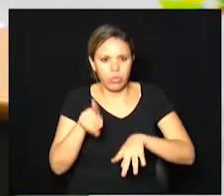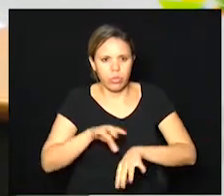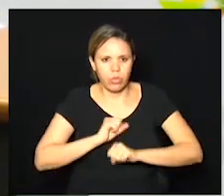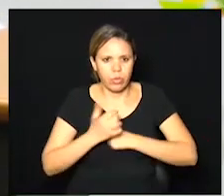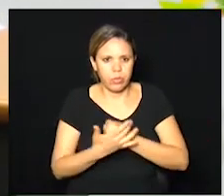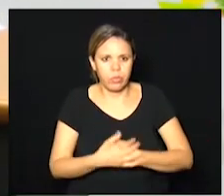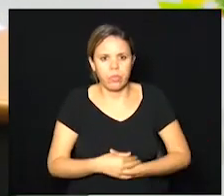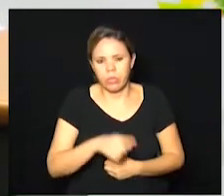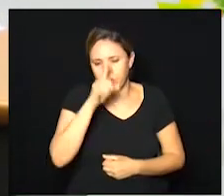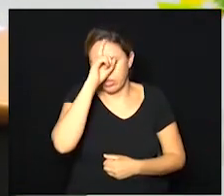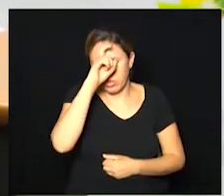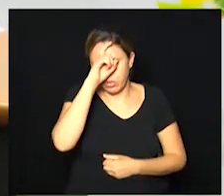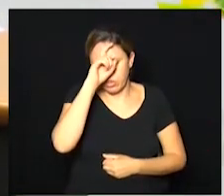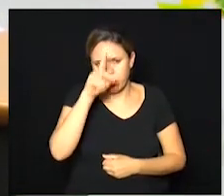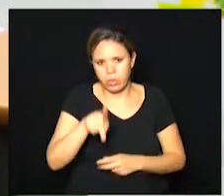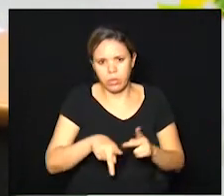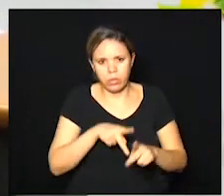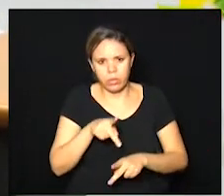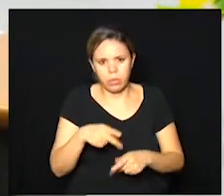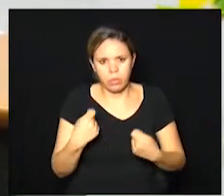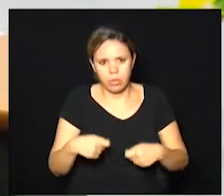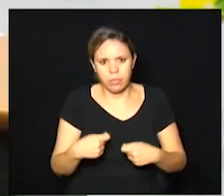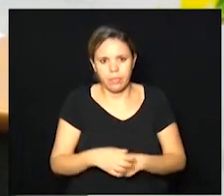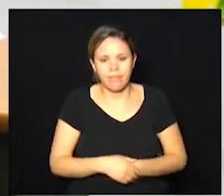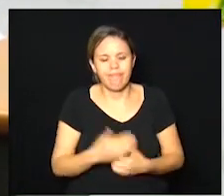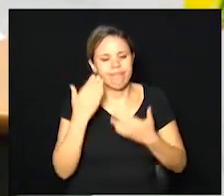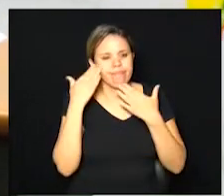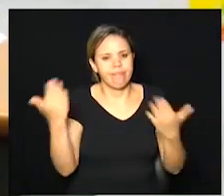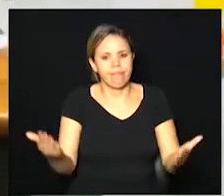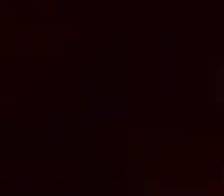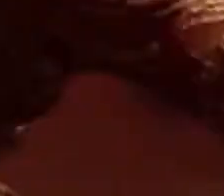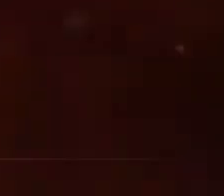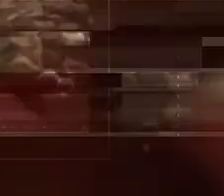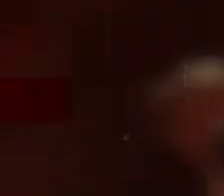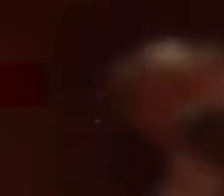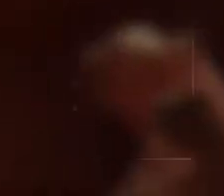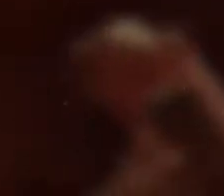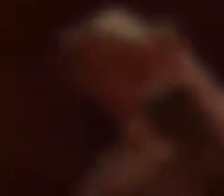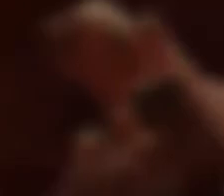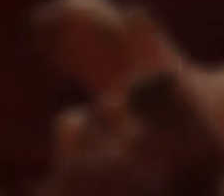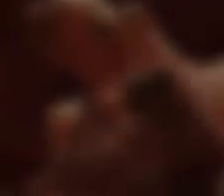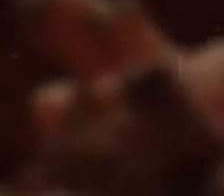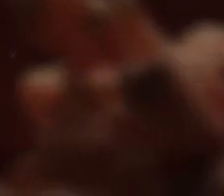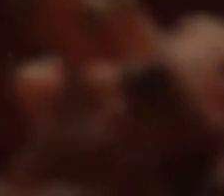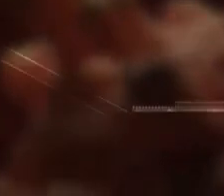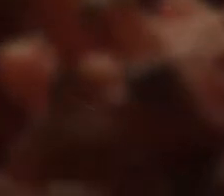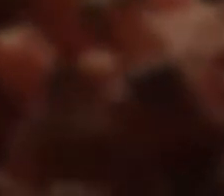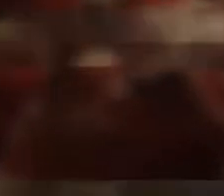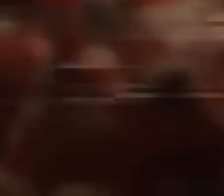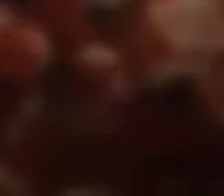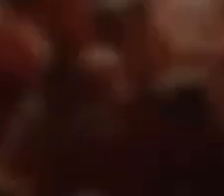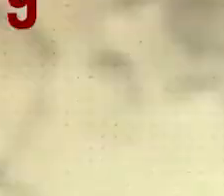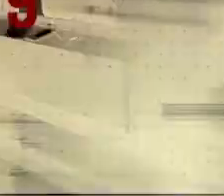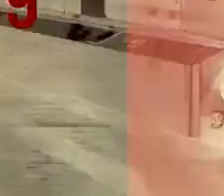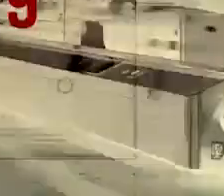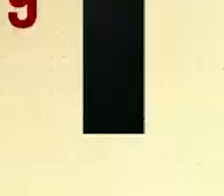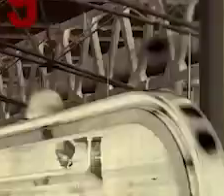hospitalar para as pessoas que necessitar muito grato Música Música